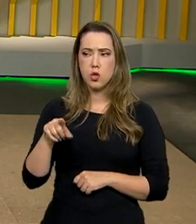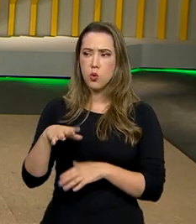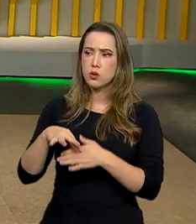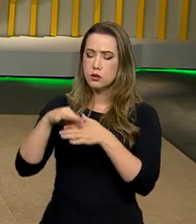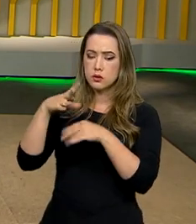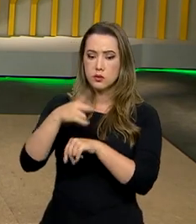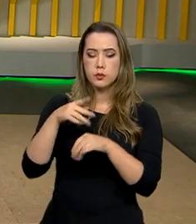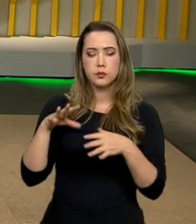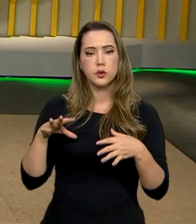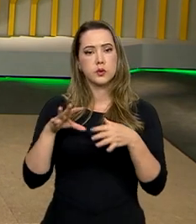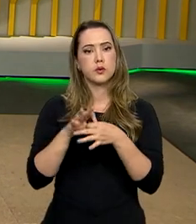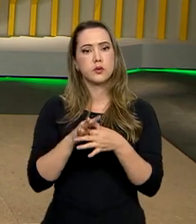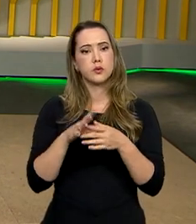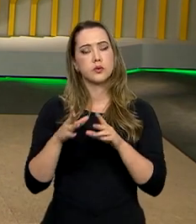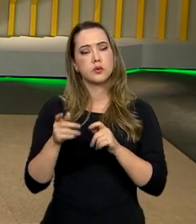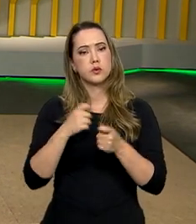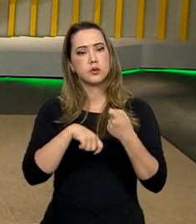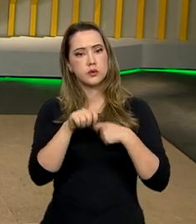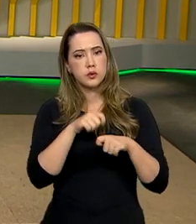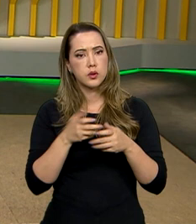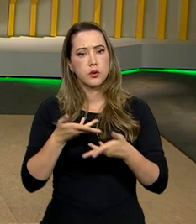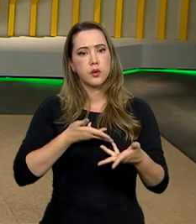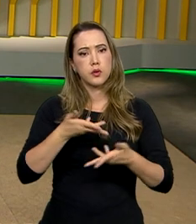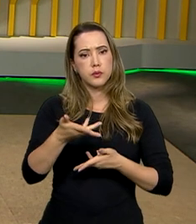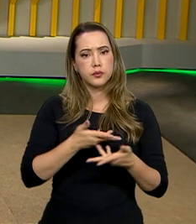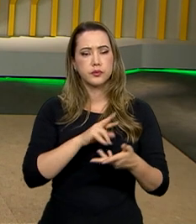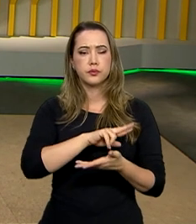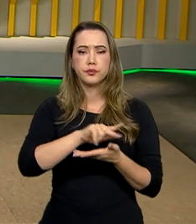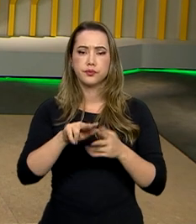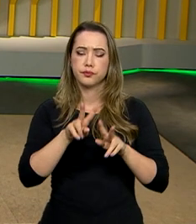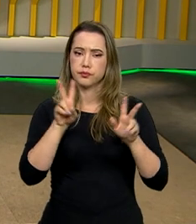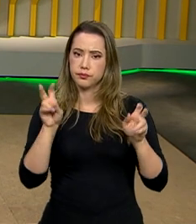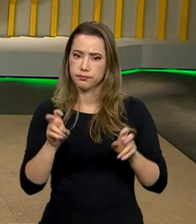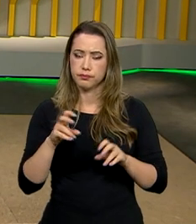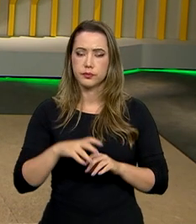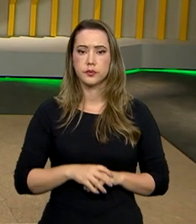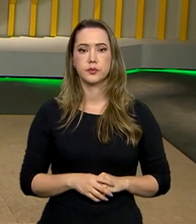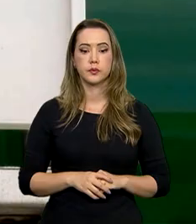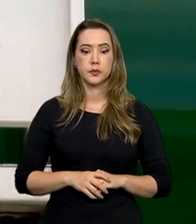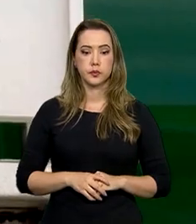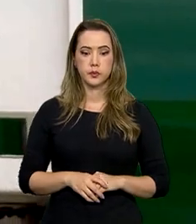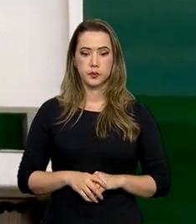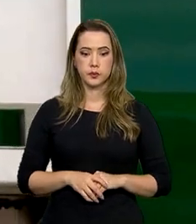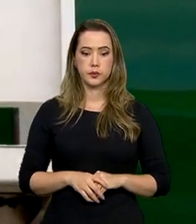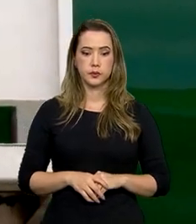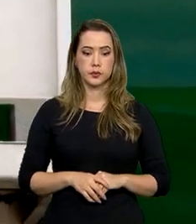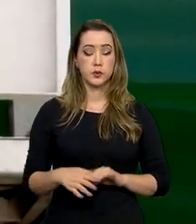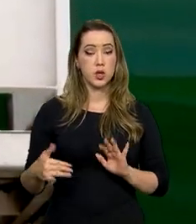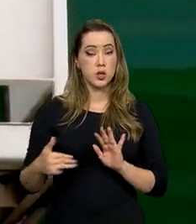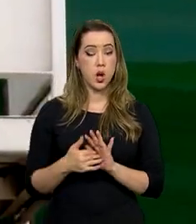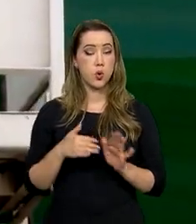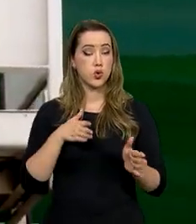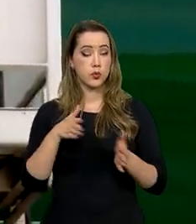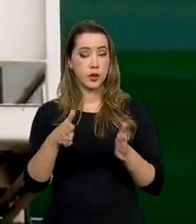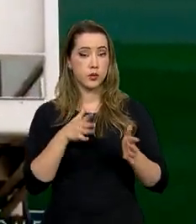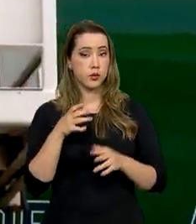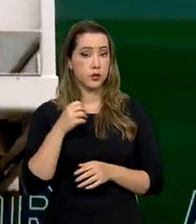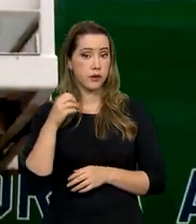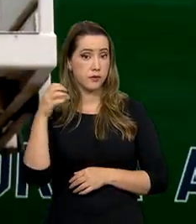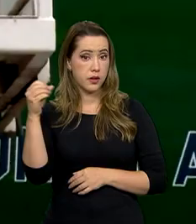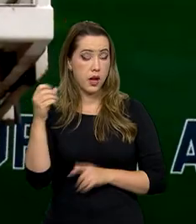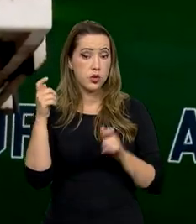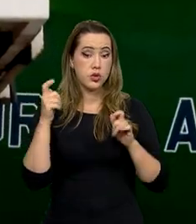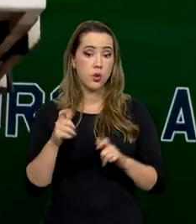a integração econômica e a cooperação em diferentes áreas. Na última etapa da viagem ao